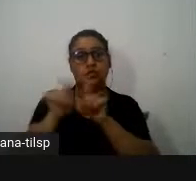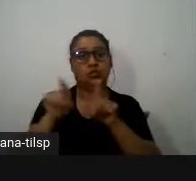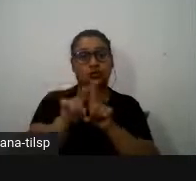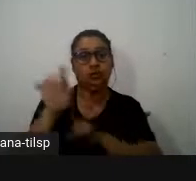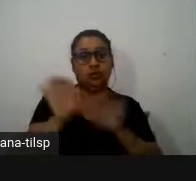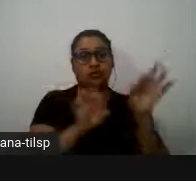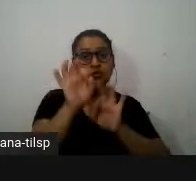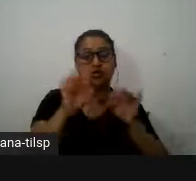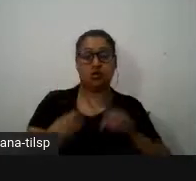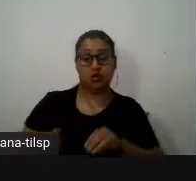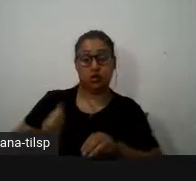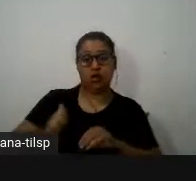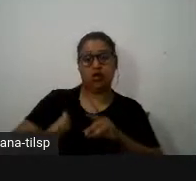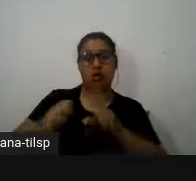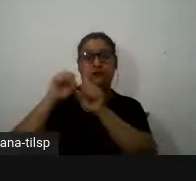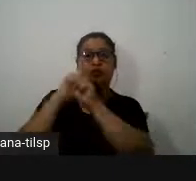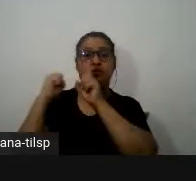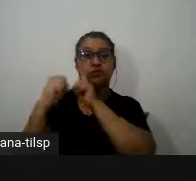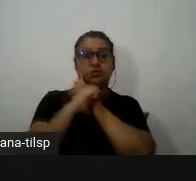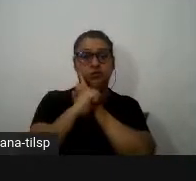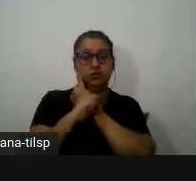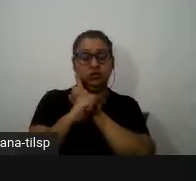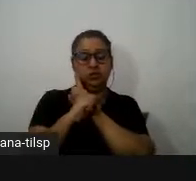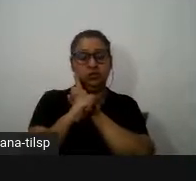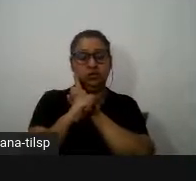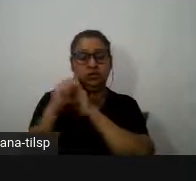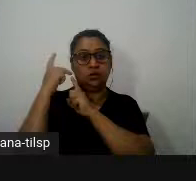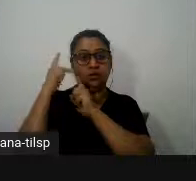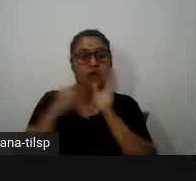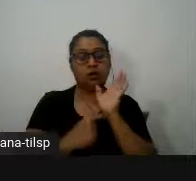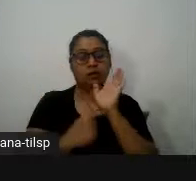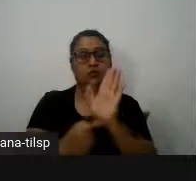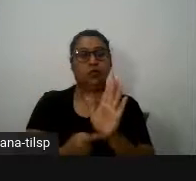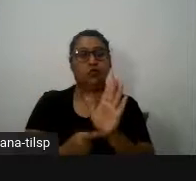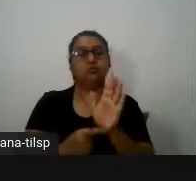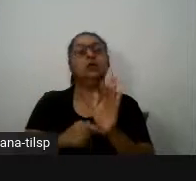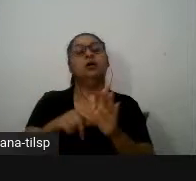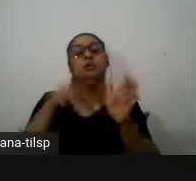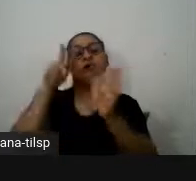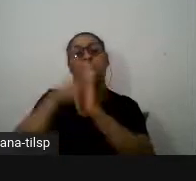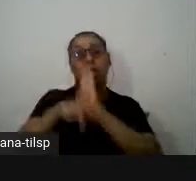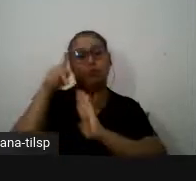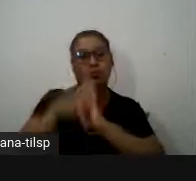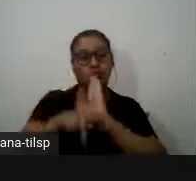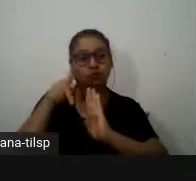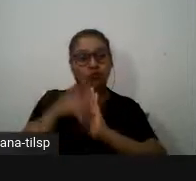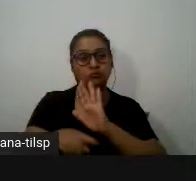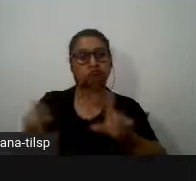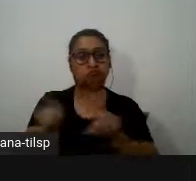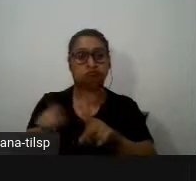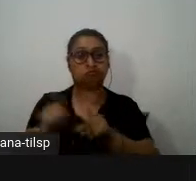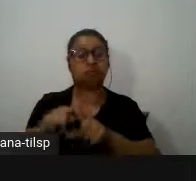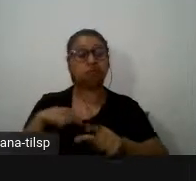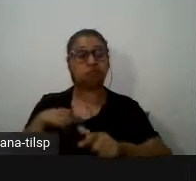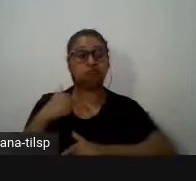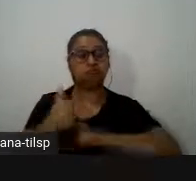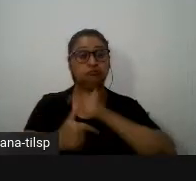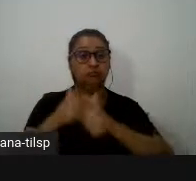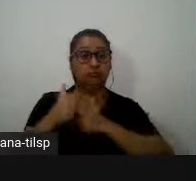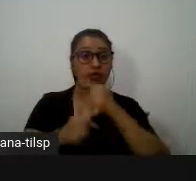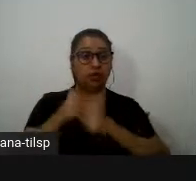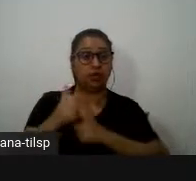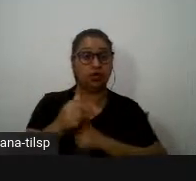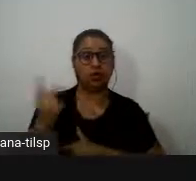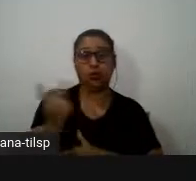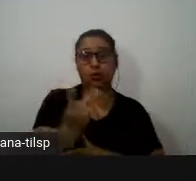em sociedade e para esta apresentação e também para o projeto o que nós trabalhamos eram duas